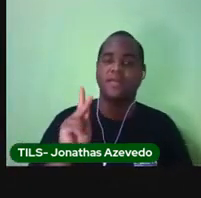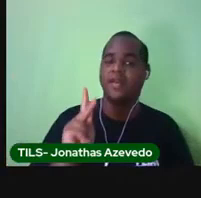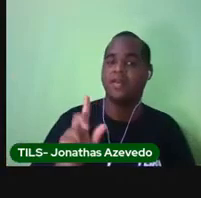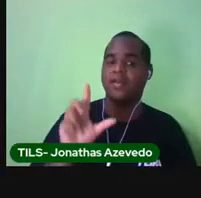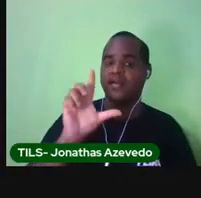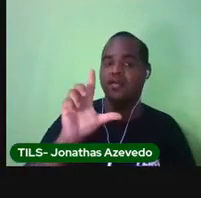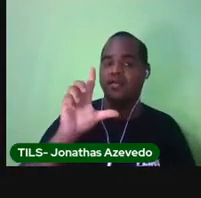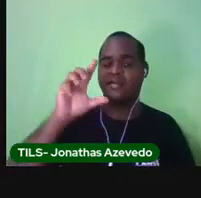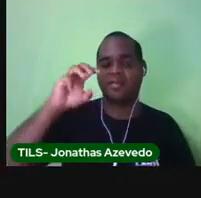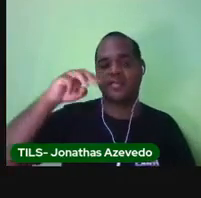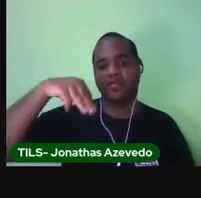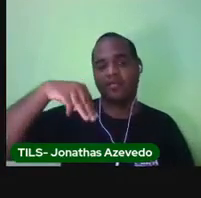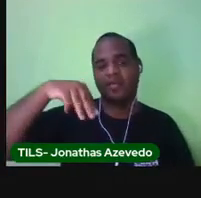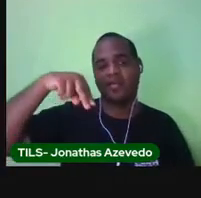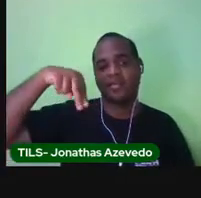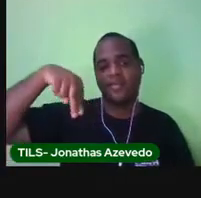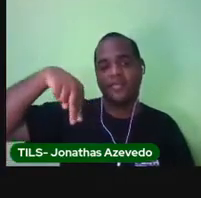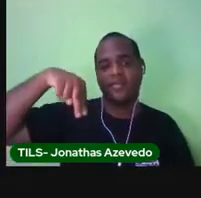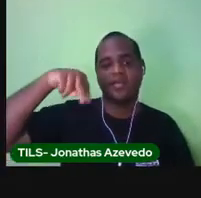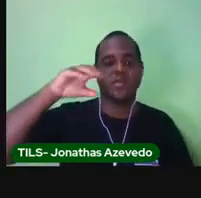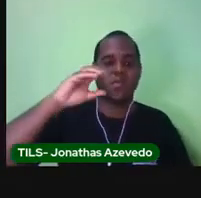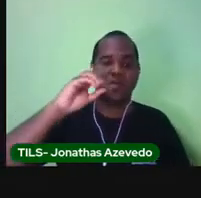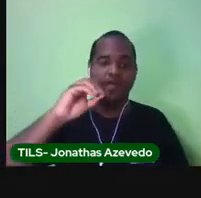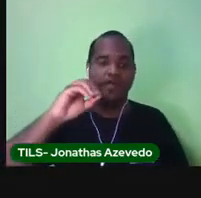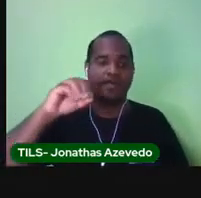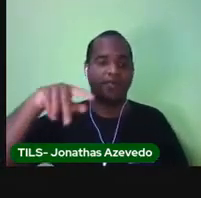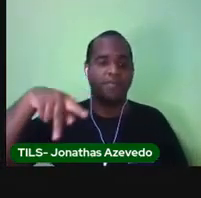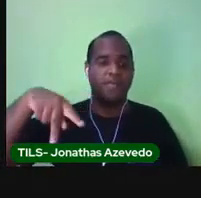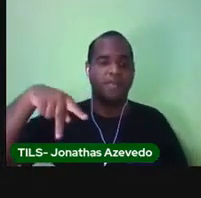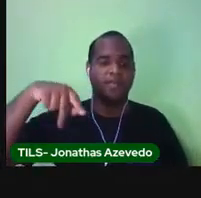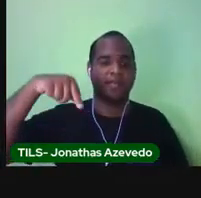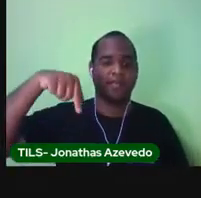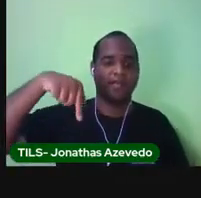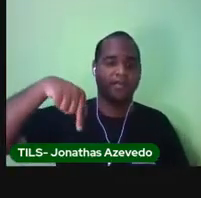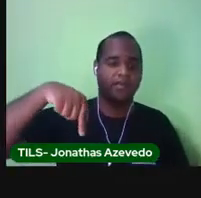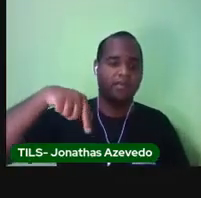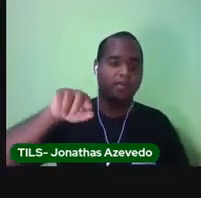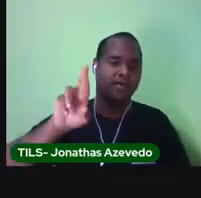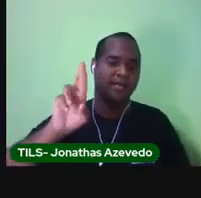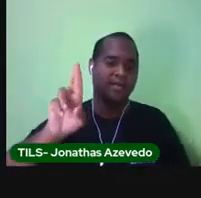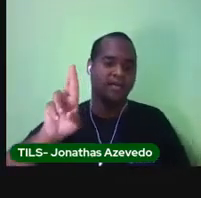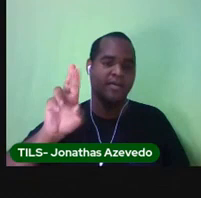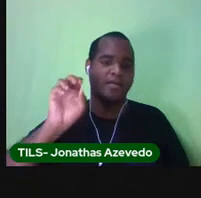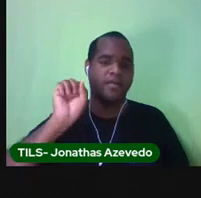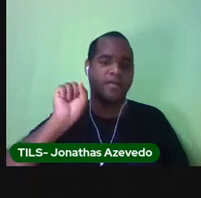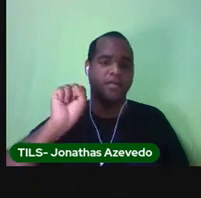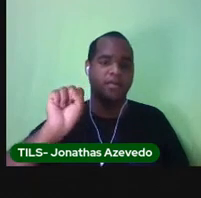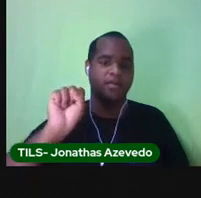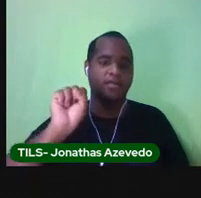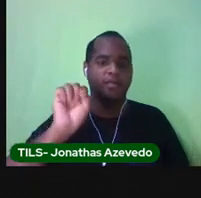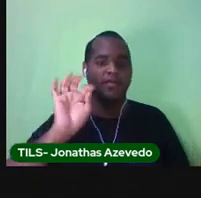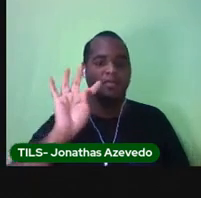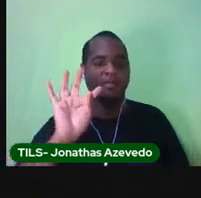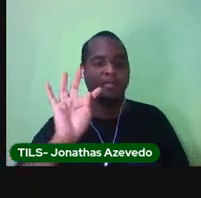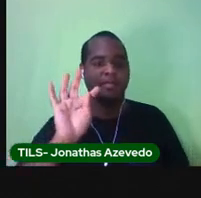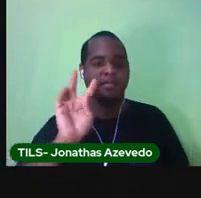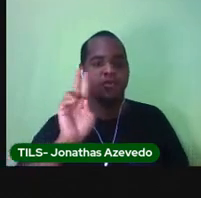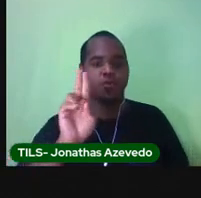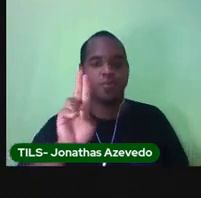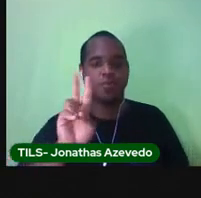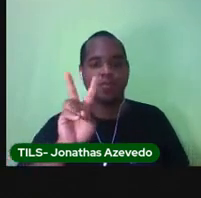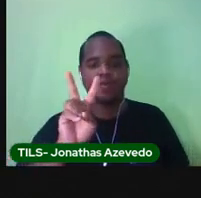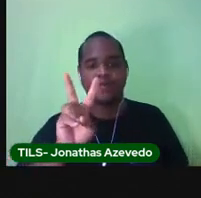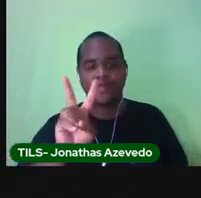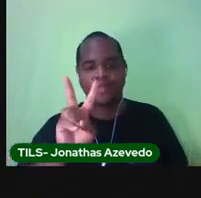L M N O P Q R S T T